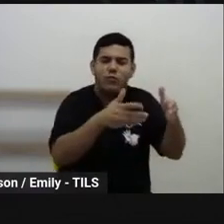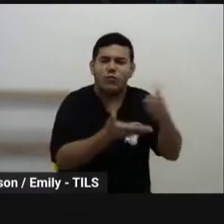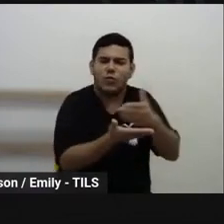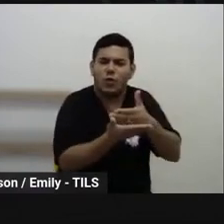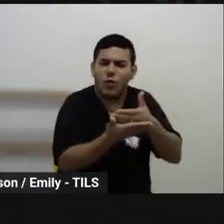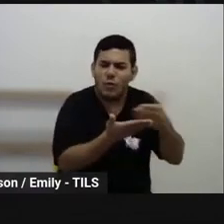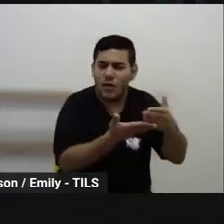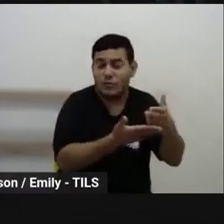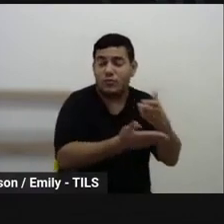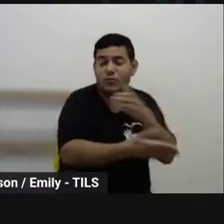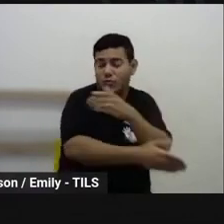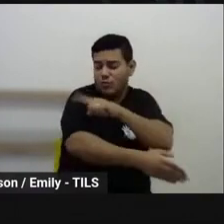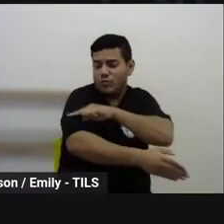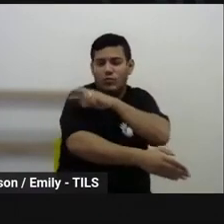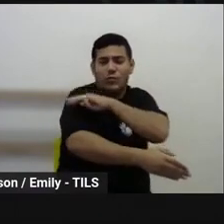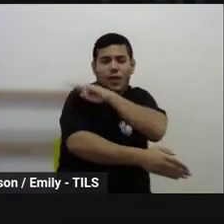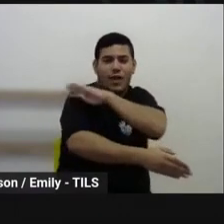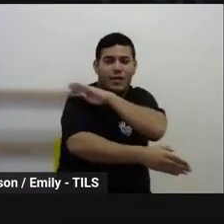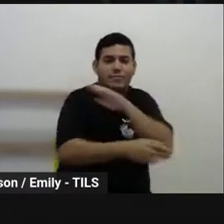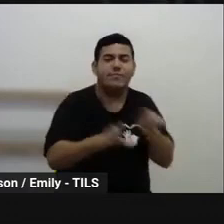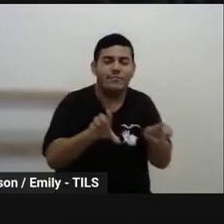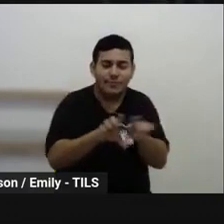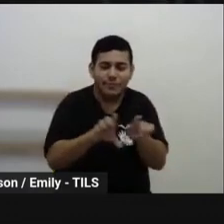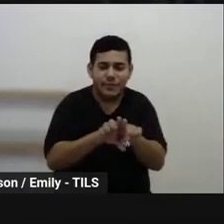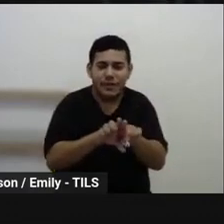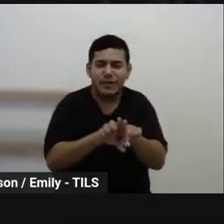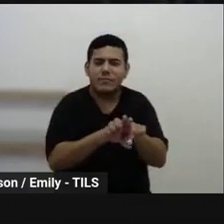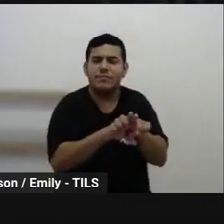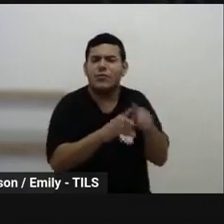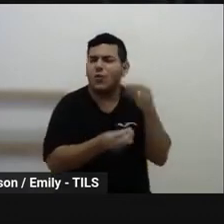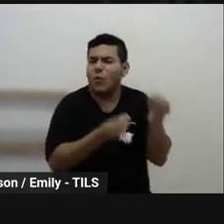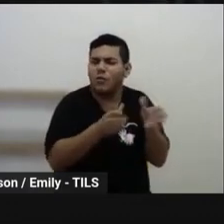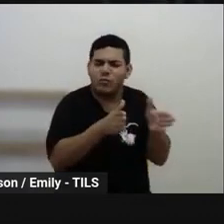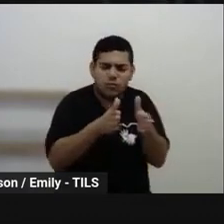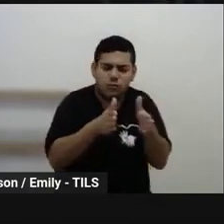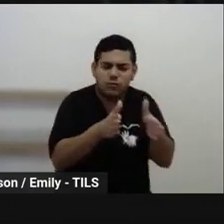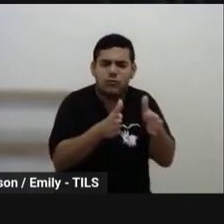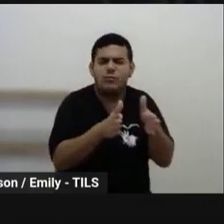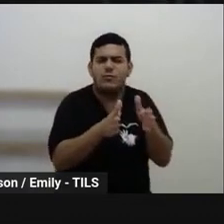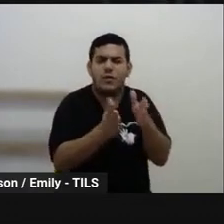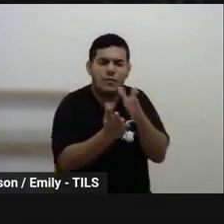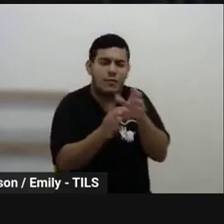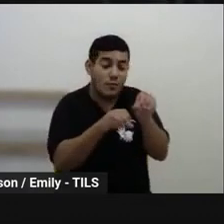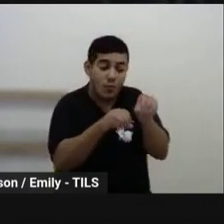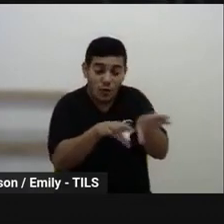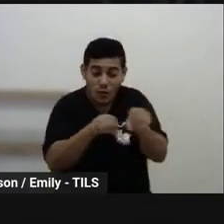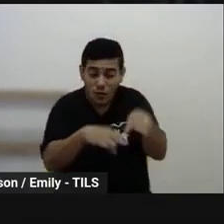Também estaremos andando, trilhando e ofertando